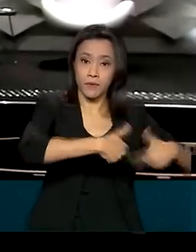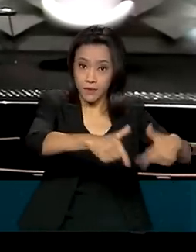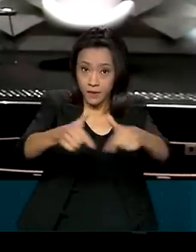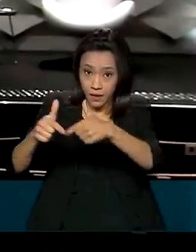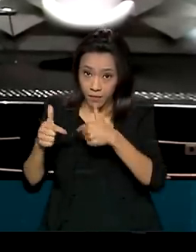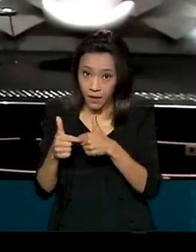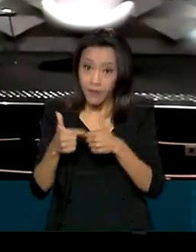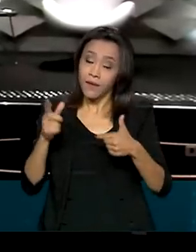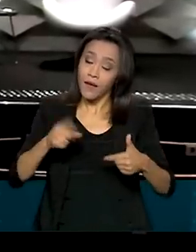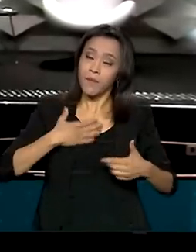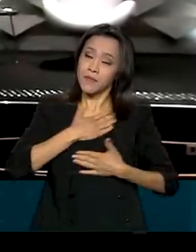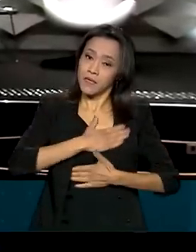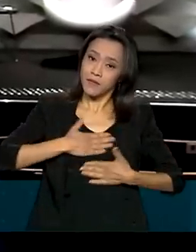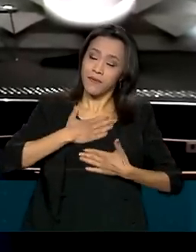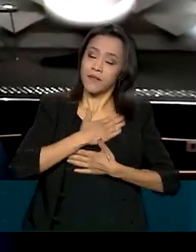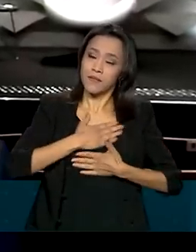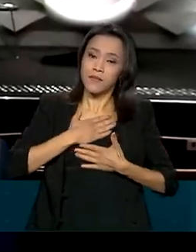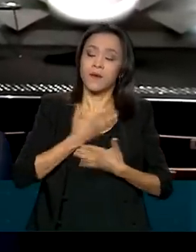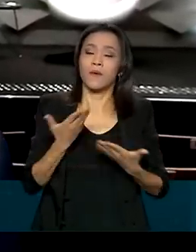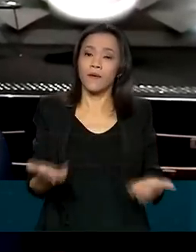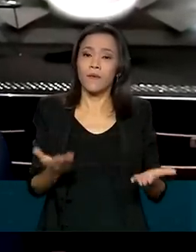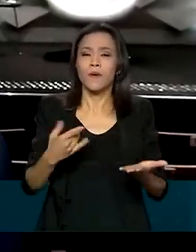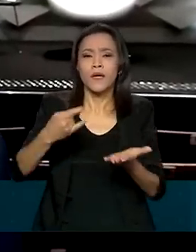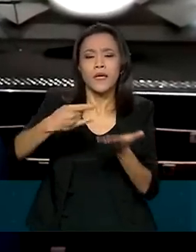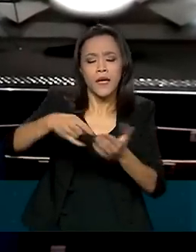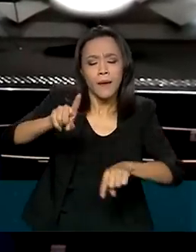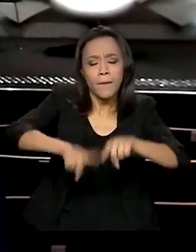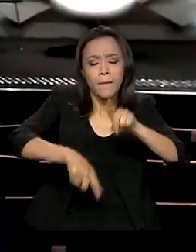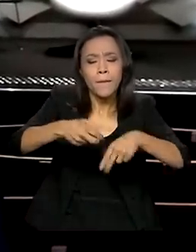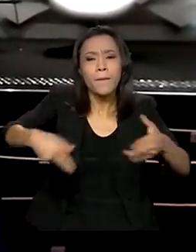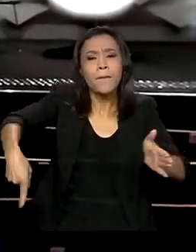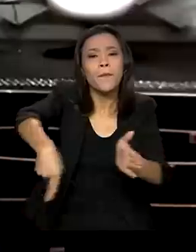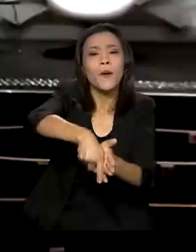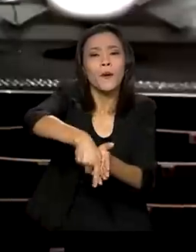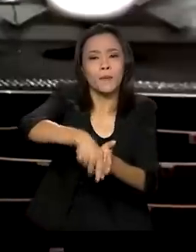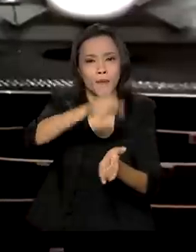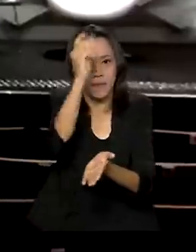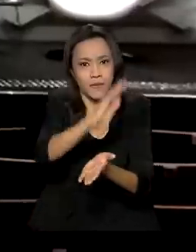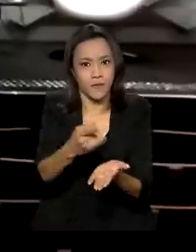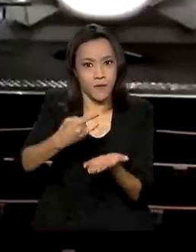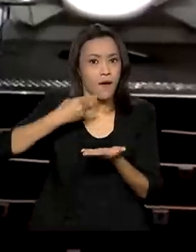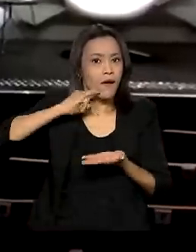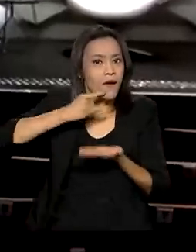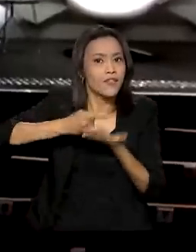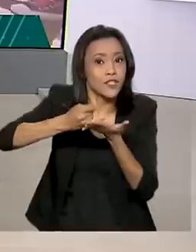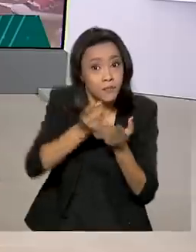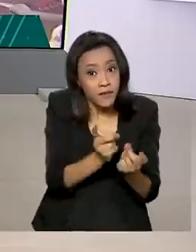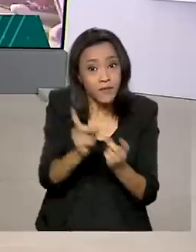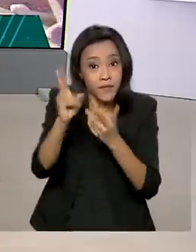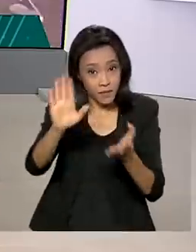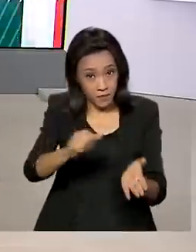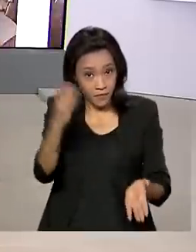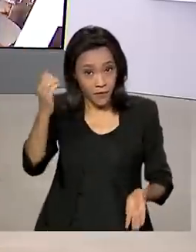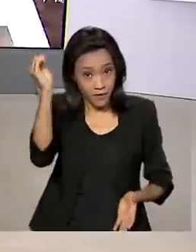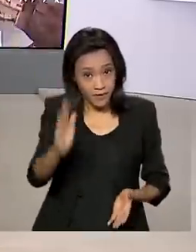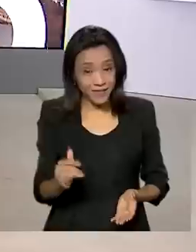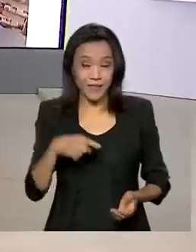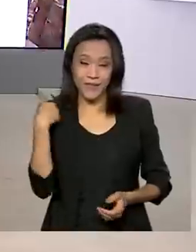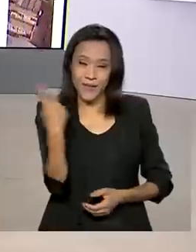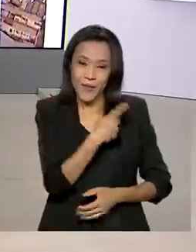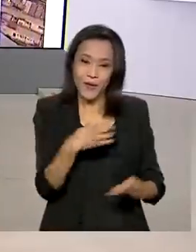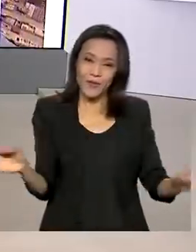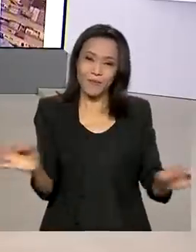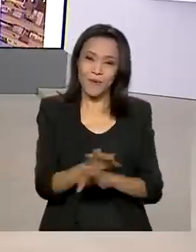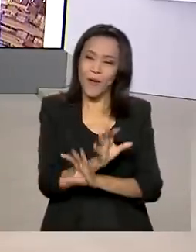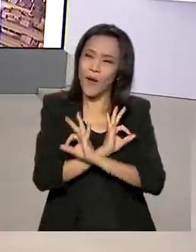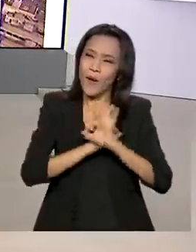é também uma satisfação própria de colocar um produto genuinamente brasileiro lá nos mercados internacionais. A gente fica por aqui, uma